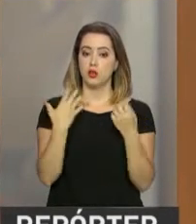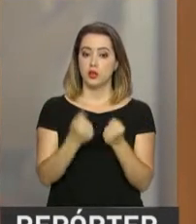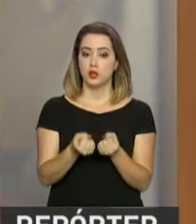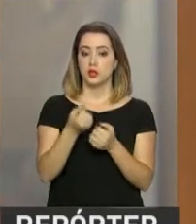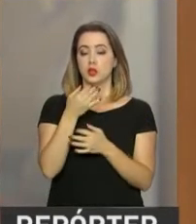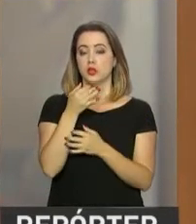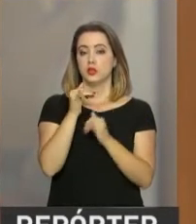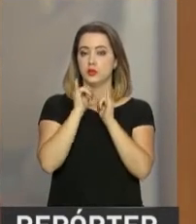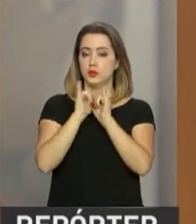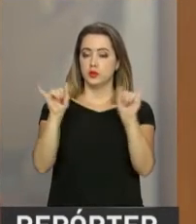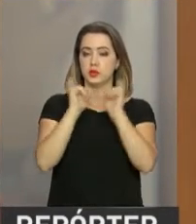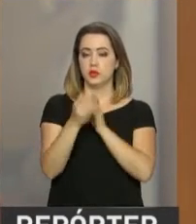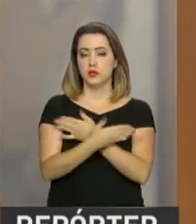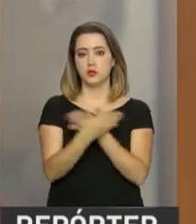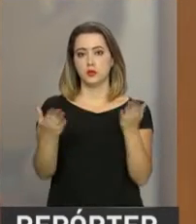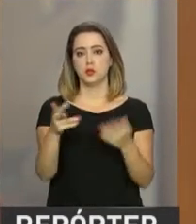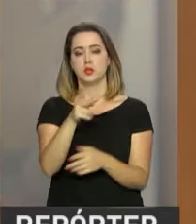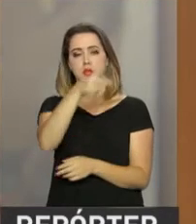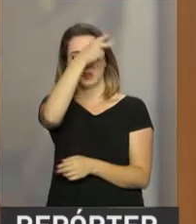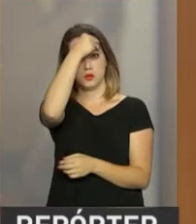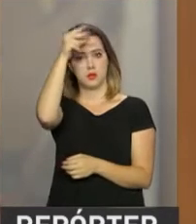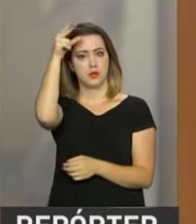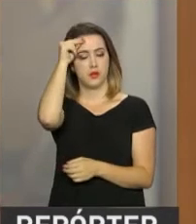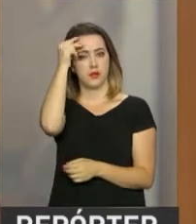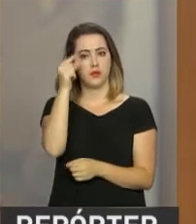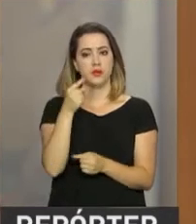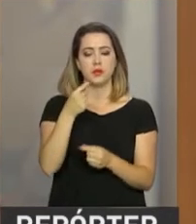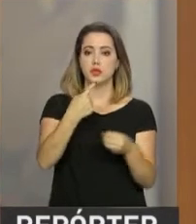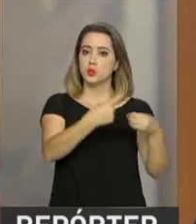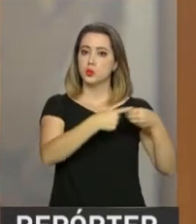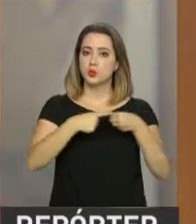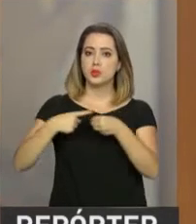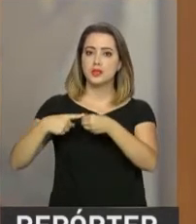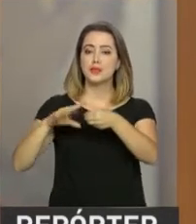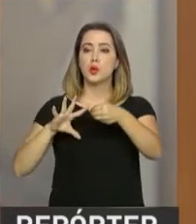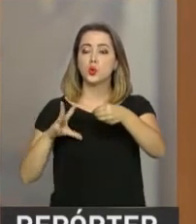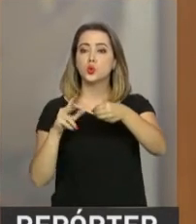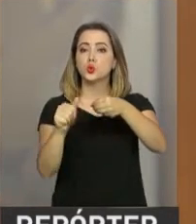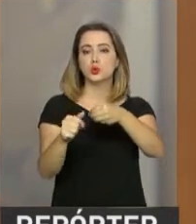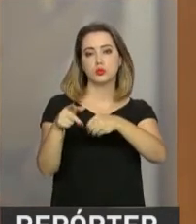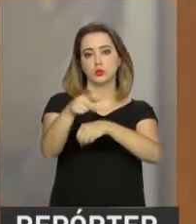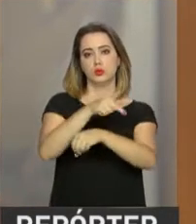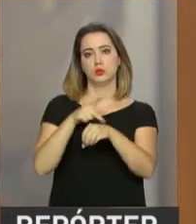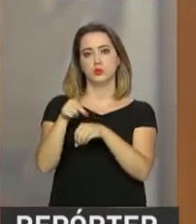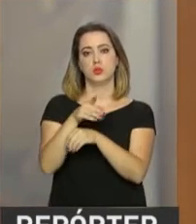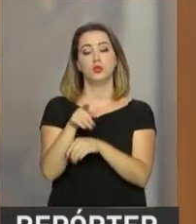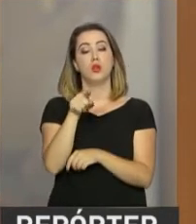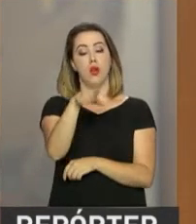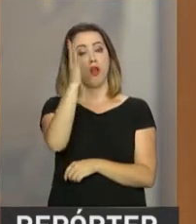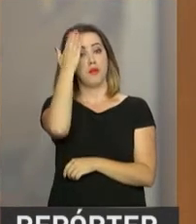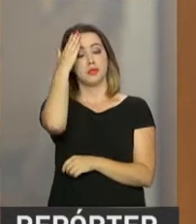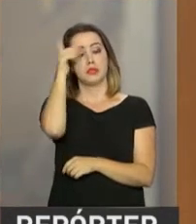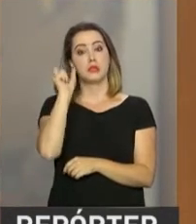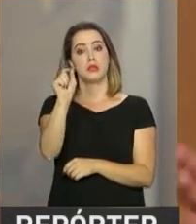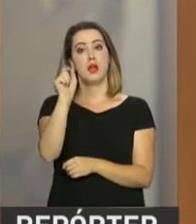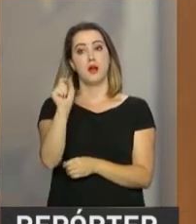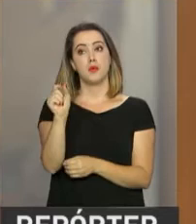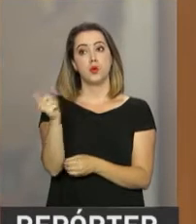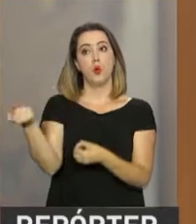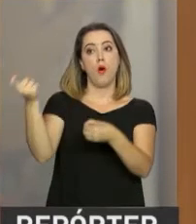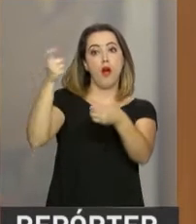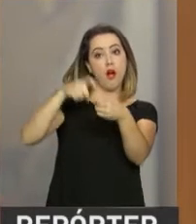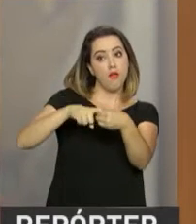prefeito municipal de qualquer município do país. Você sabe que com a repatriação de